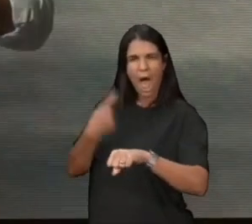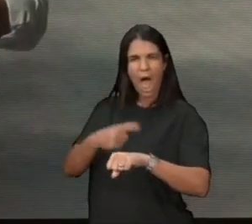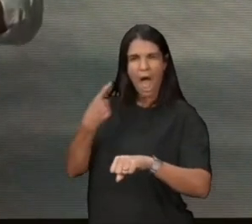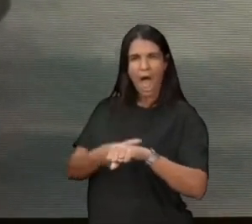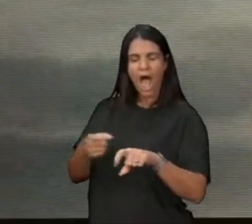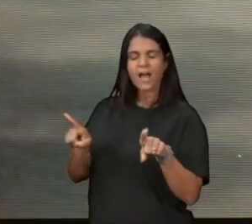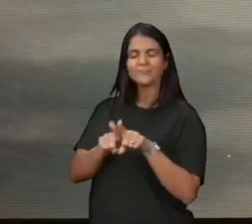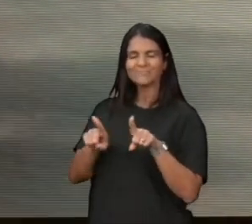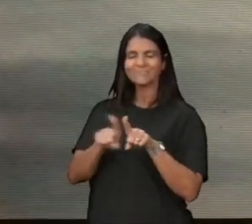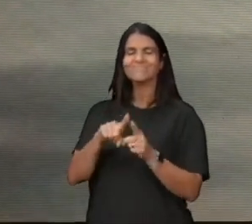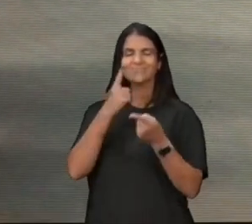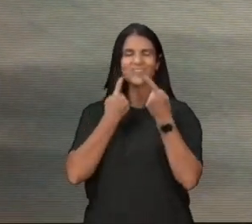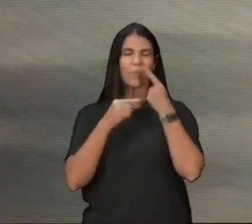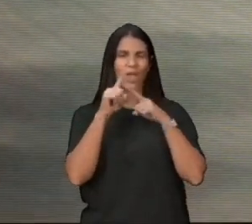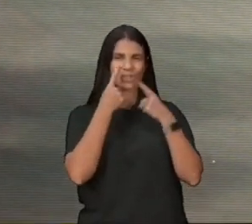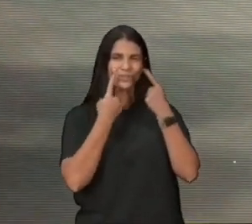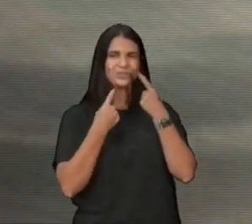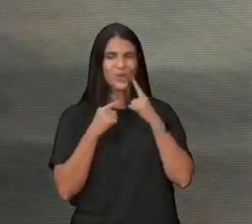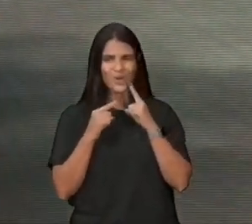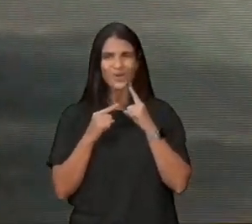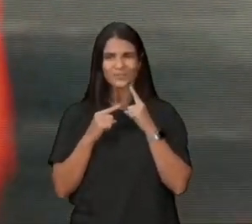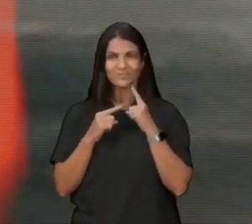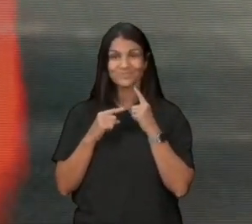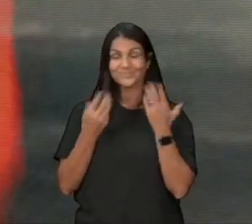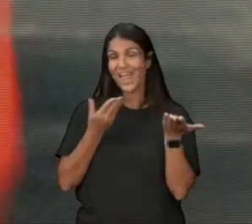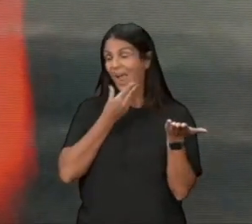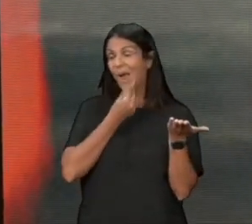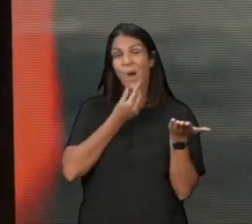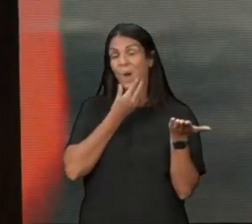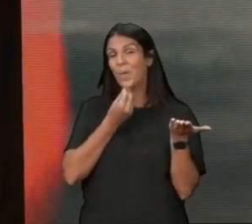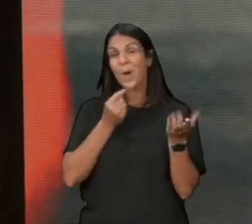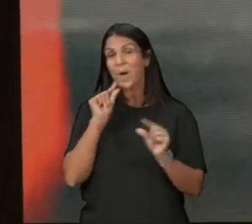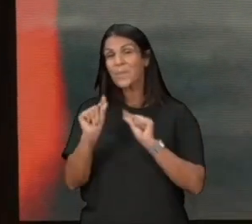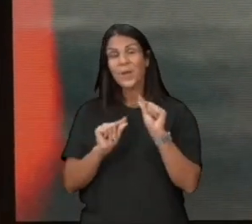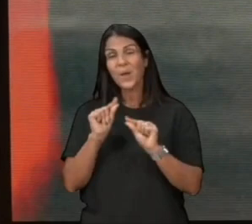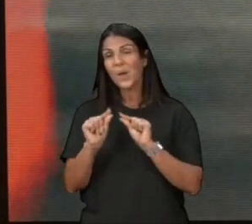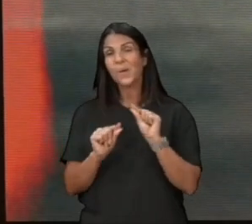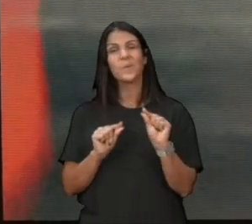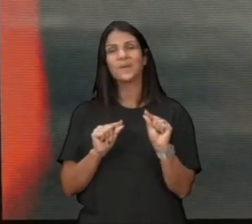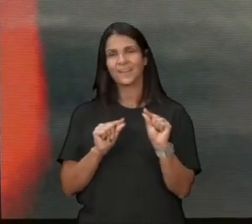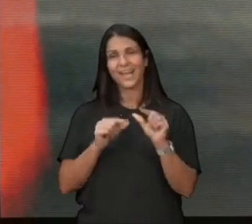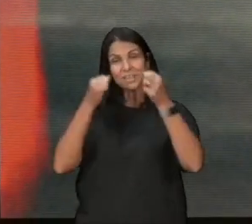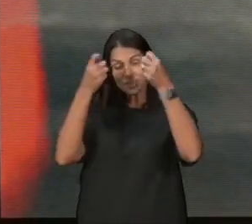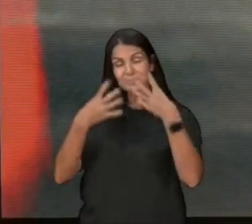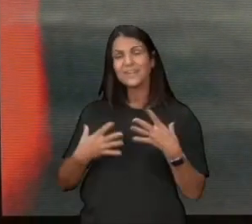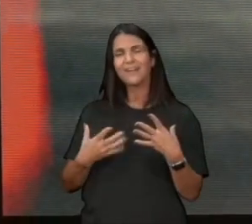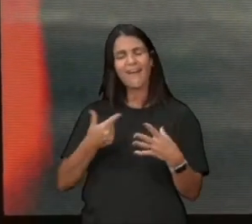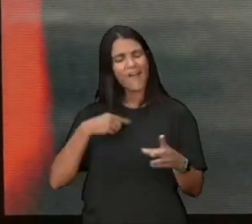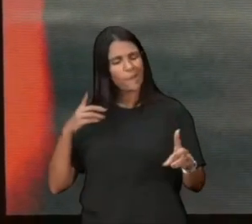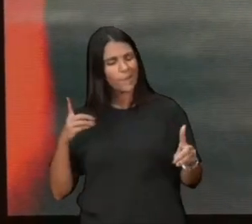os brutos também choram, aquele homem estava dizendo, olha, eu, eu encontrei,